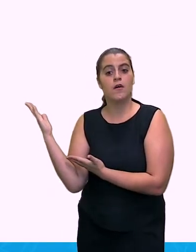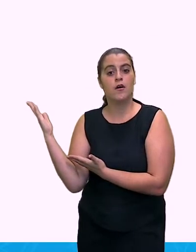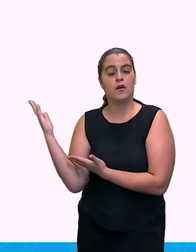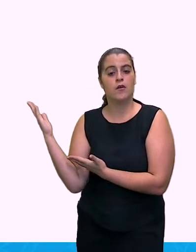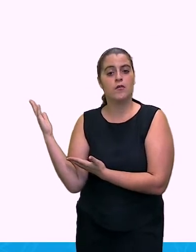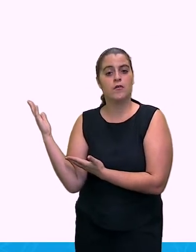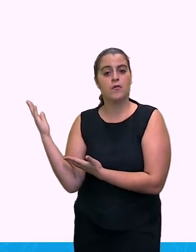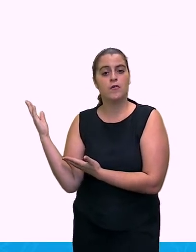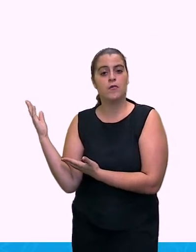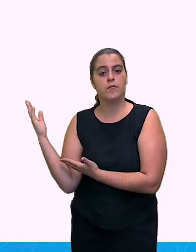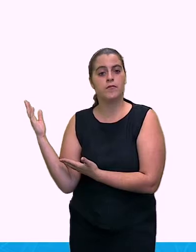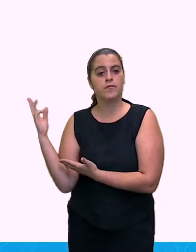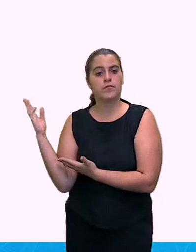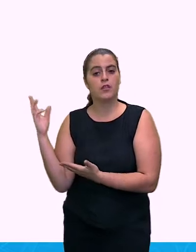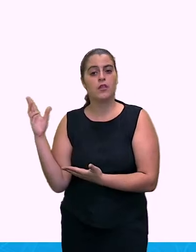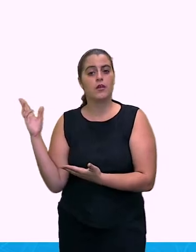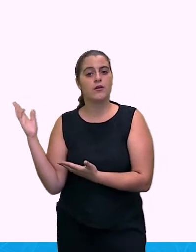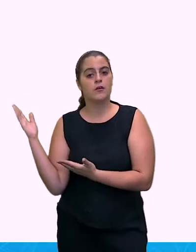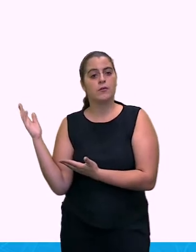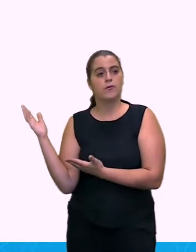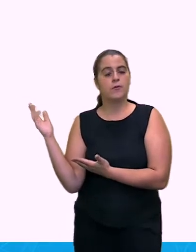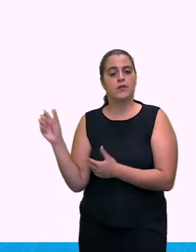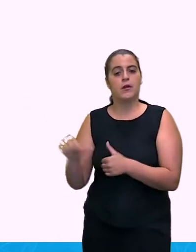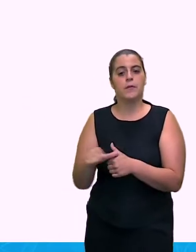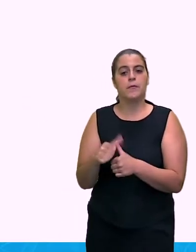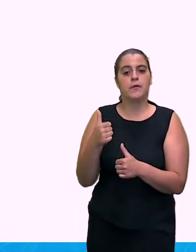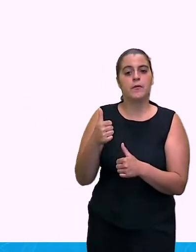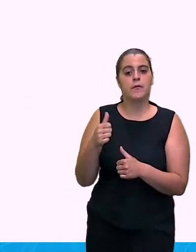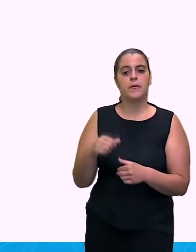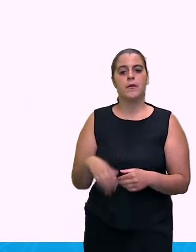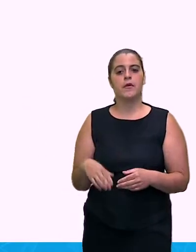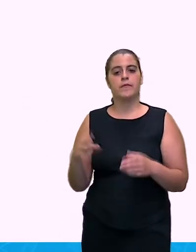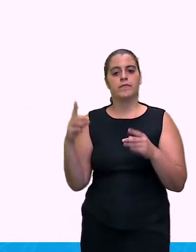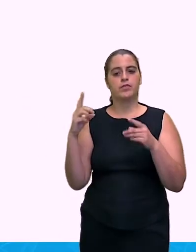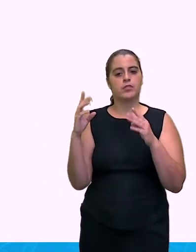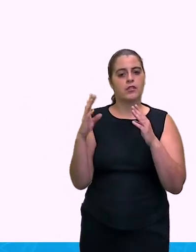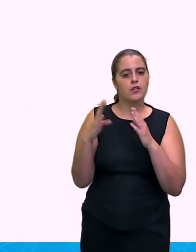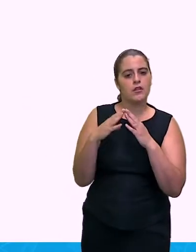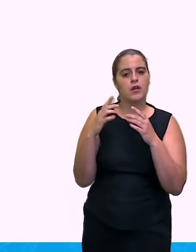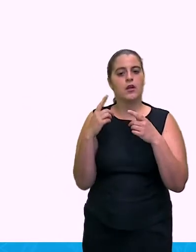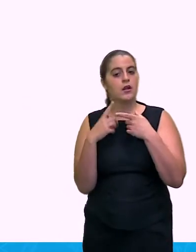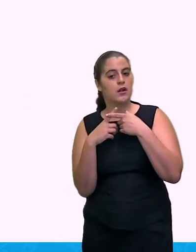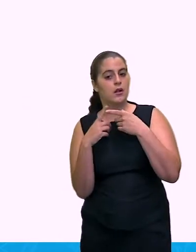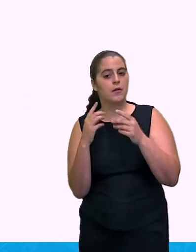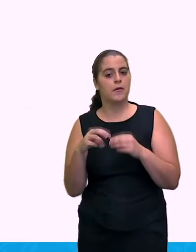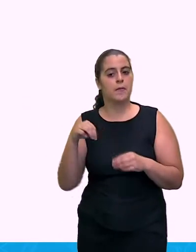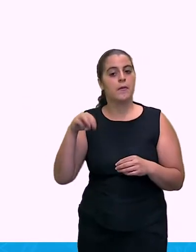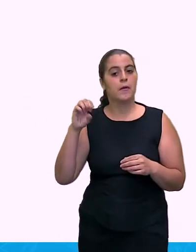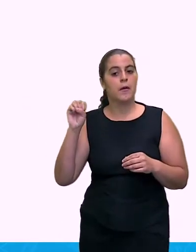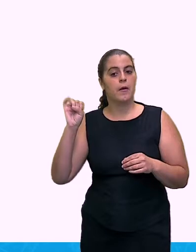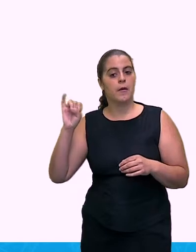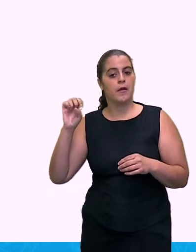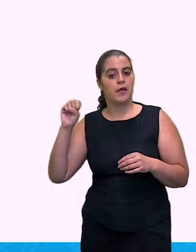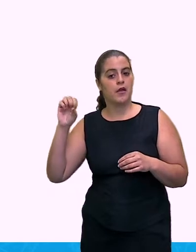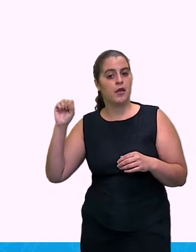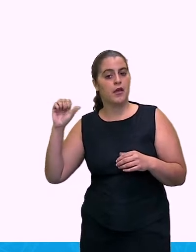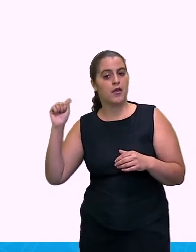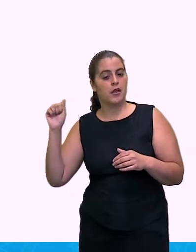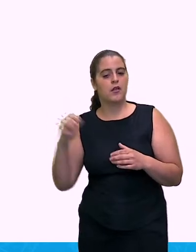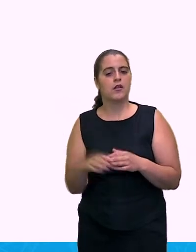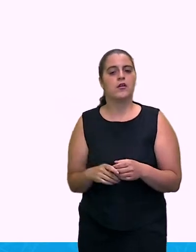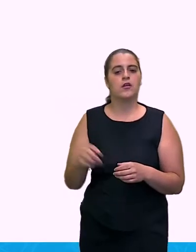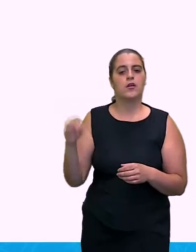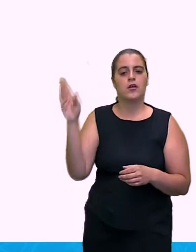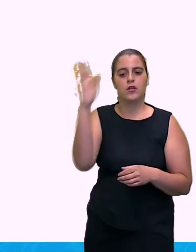é a imagem da primeira missa realizada no nosso país, né?